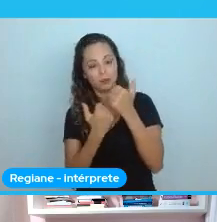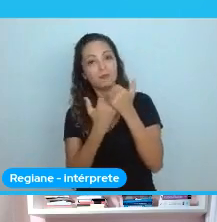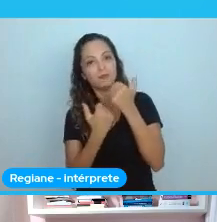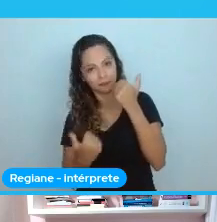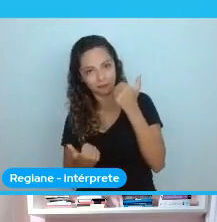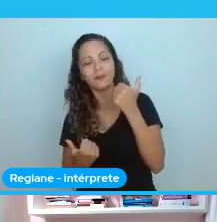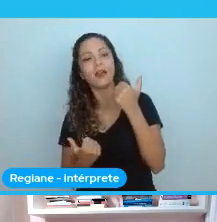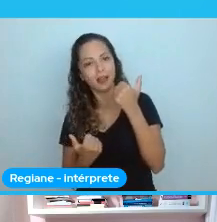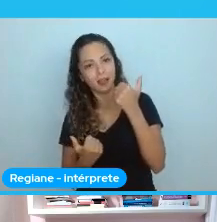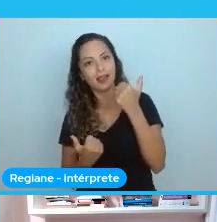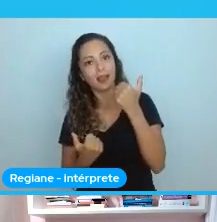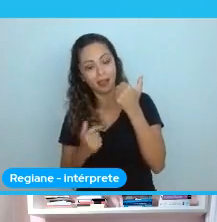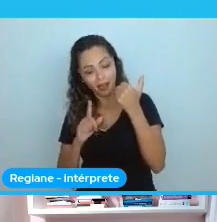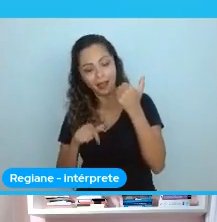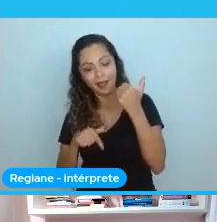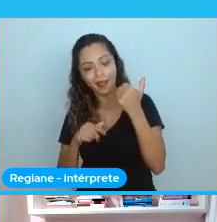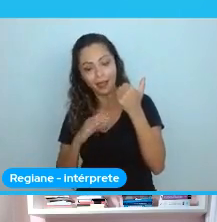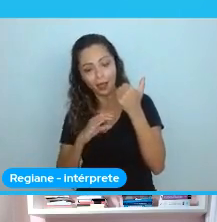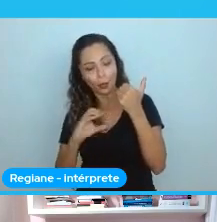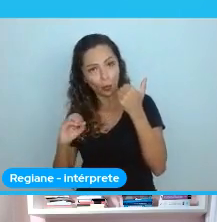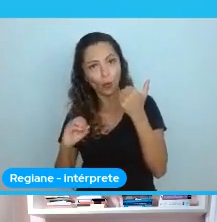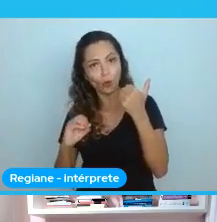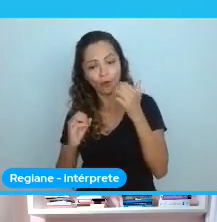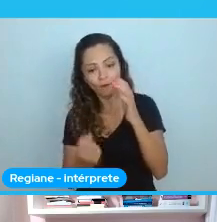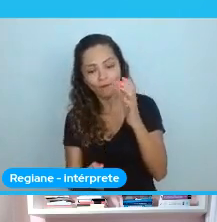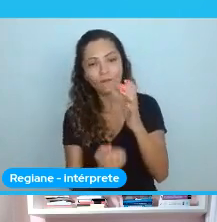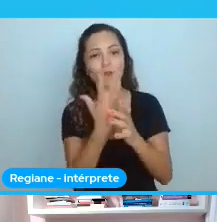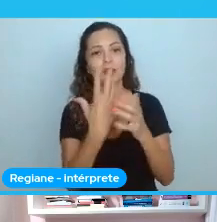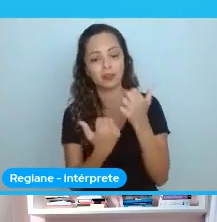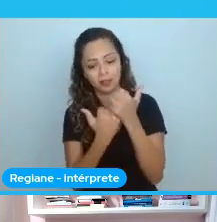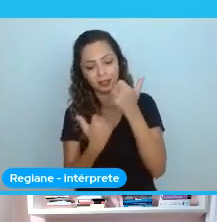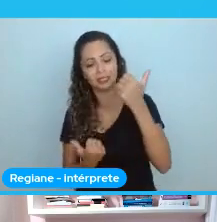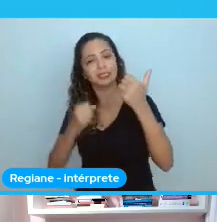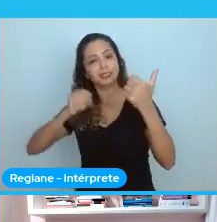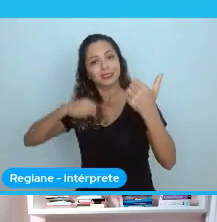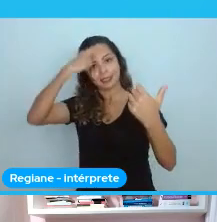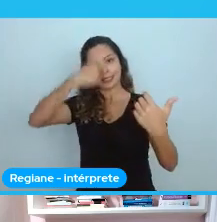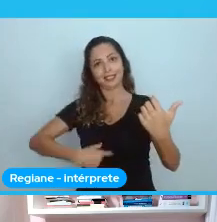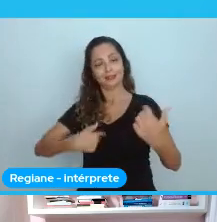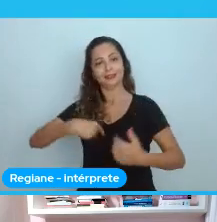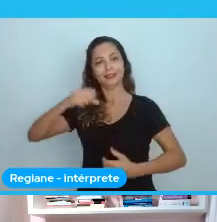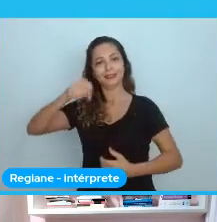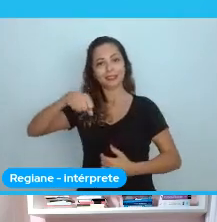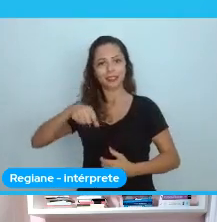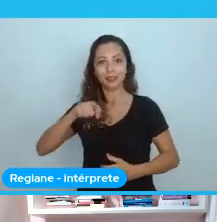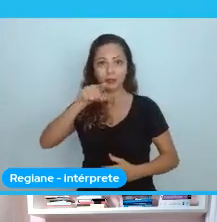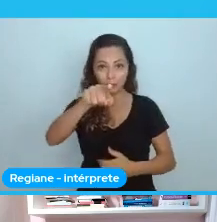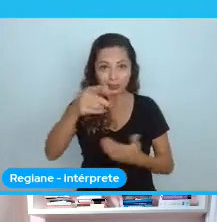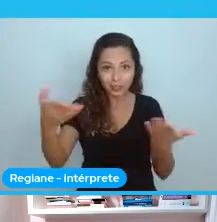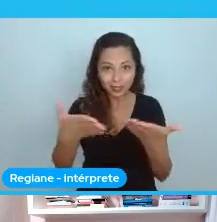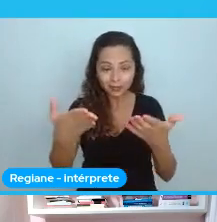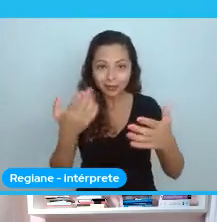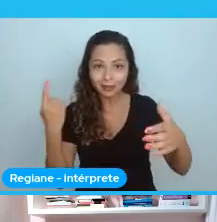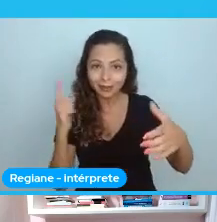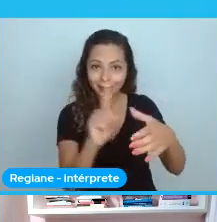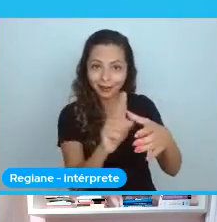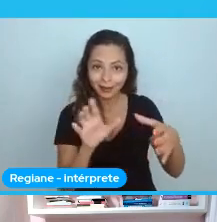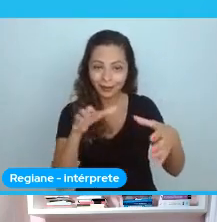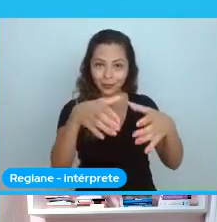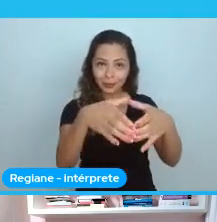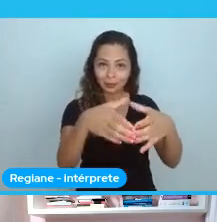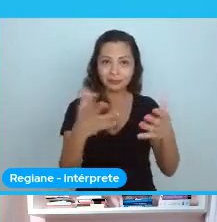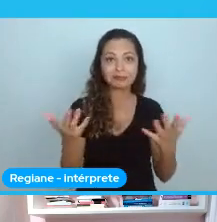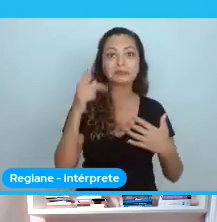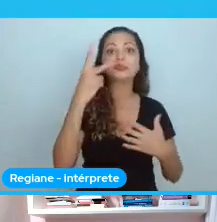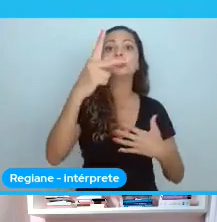é cofundadora, sabe? Se você está entrando agora no Paletes Brasil. Ou no Paletes da sua cidade. Você está